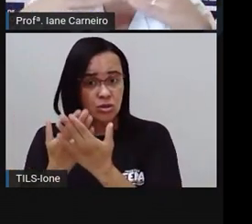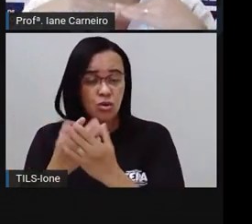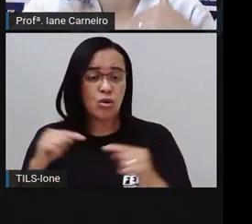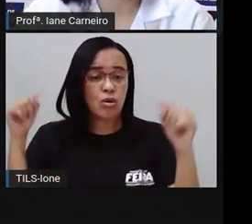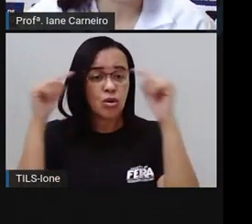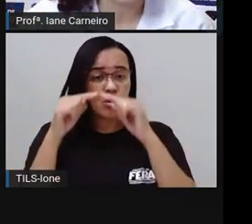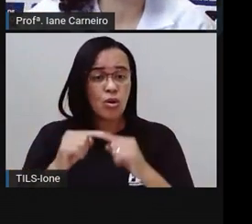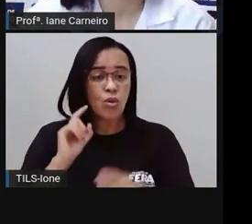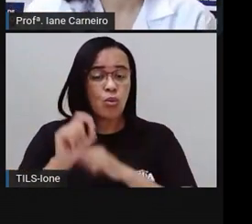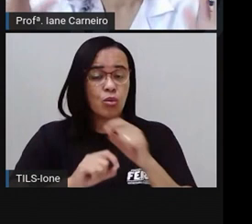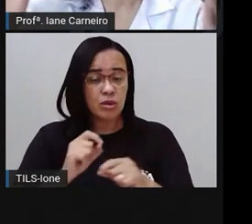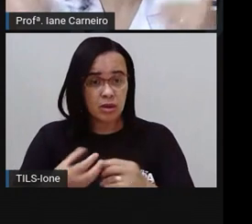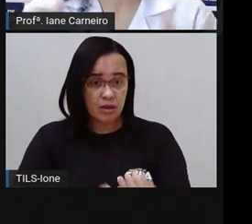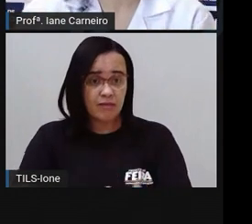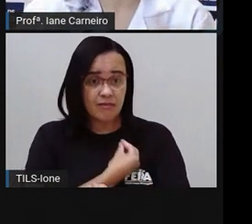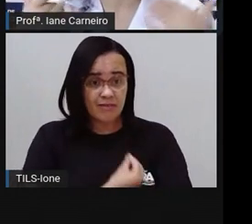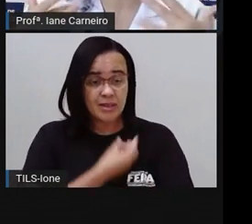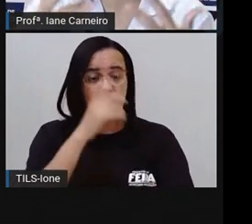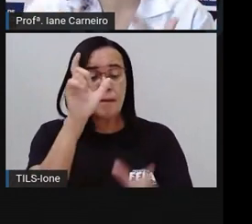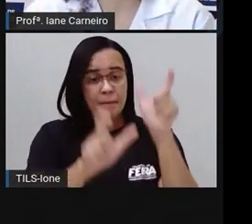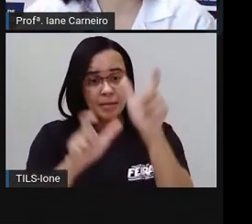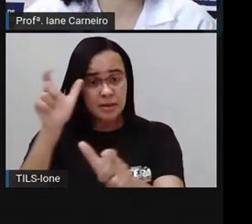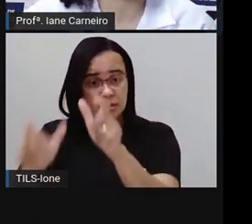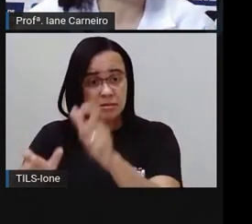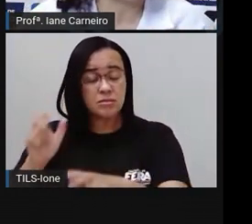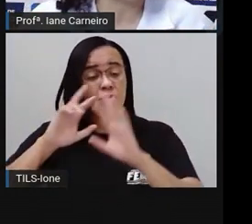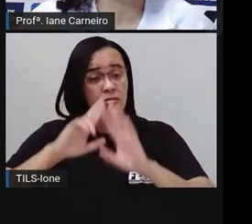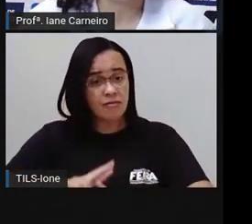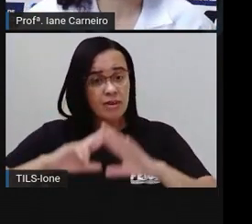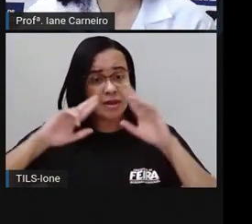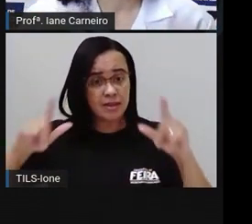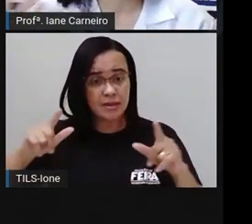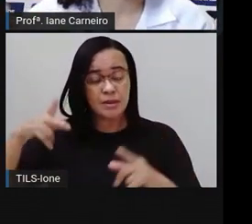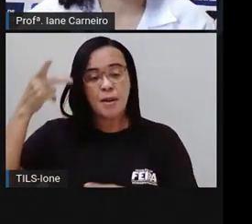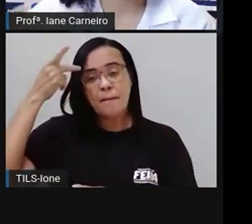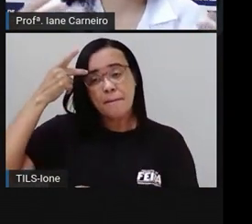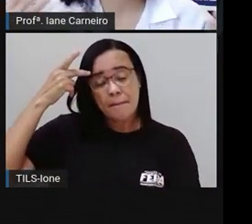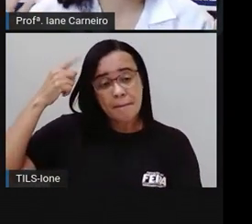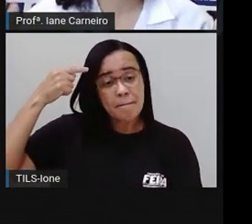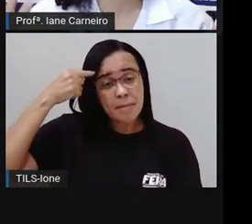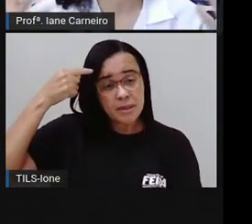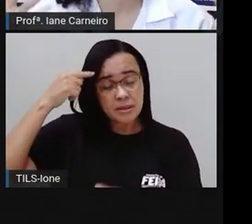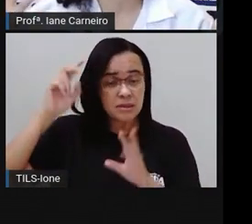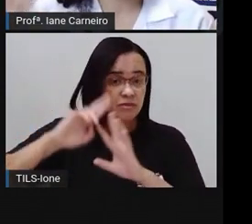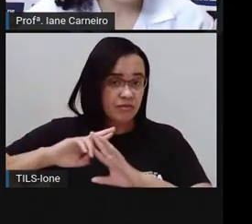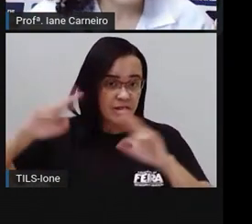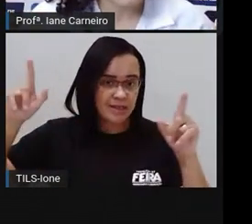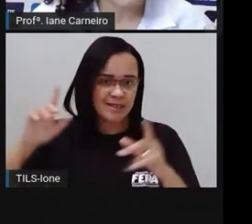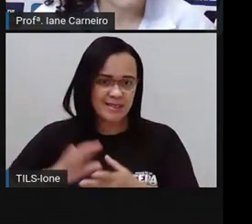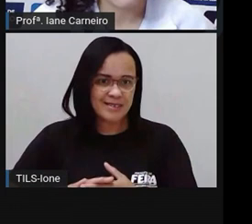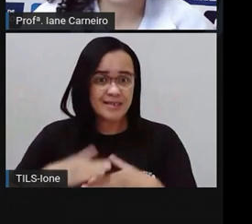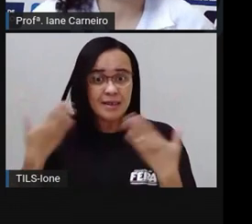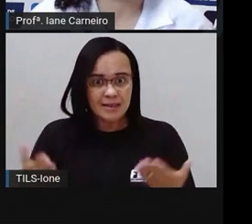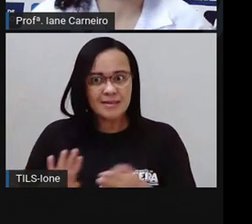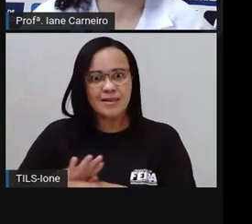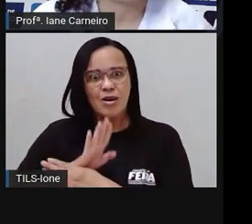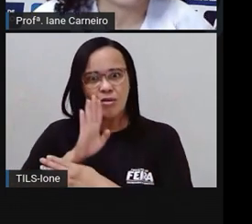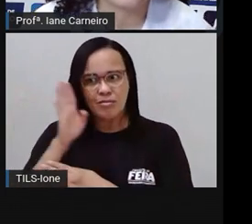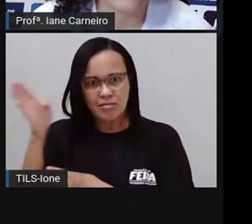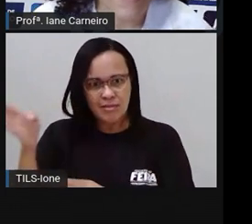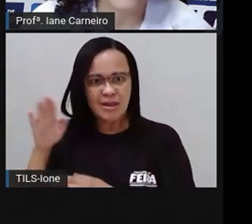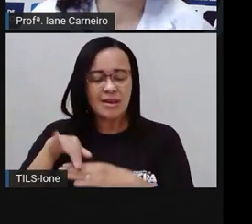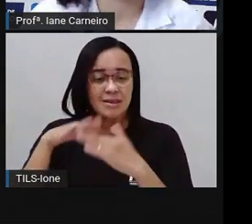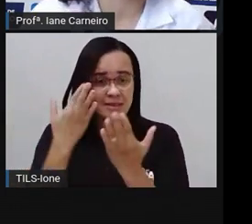são diferentes da gente, pessoas que pensam diferente da gente, né? E lá é importantíssimo. Por isso que toda criança, né?